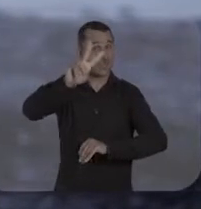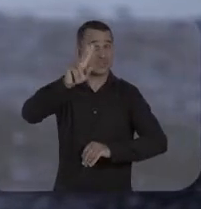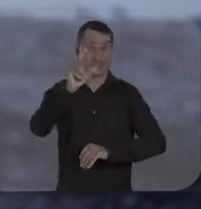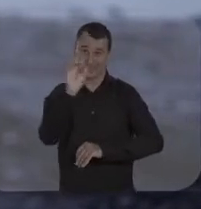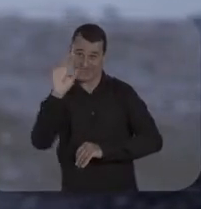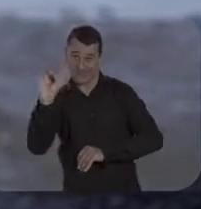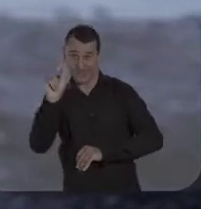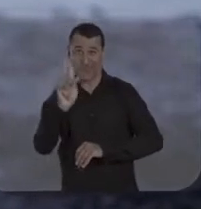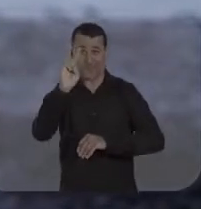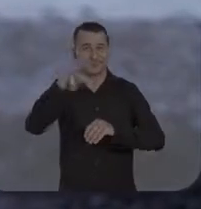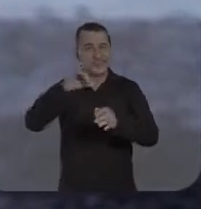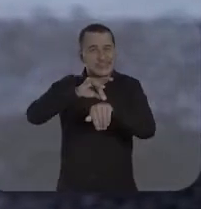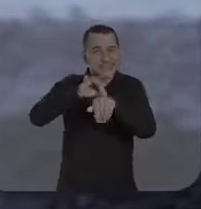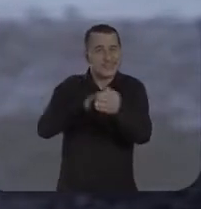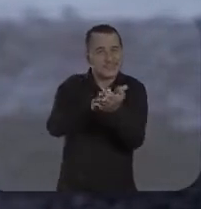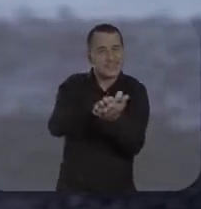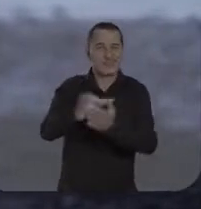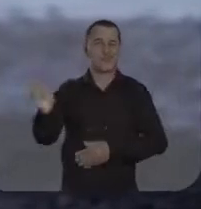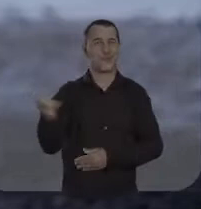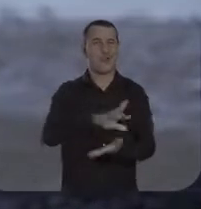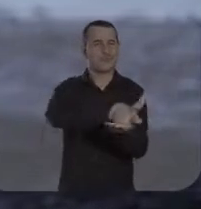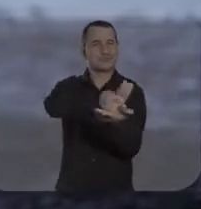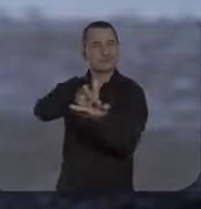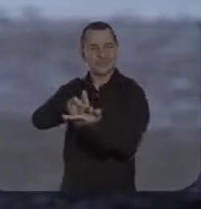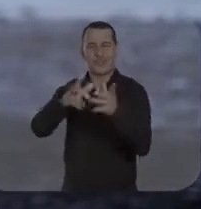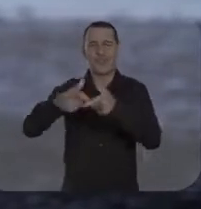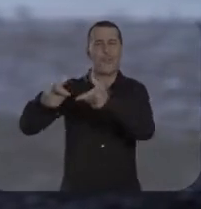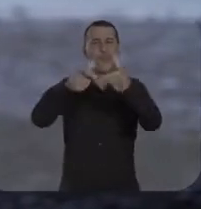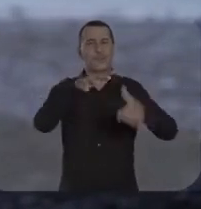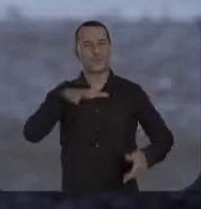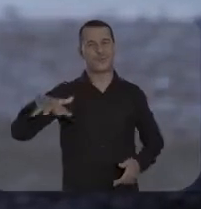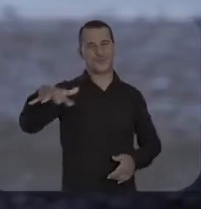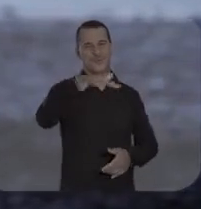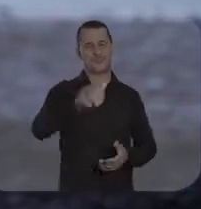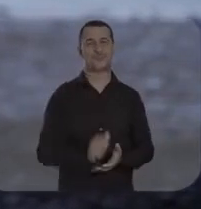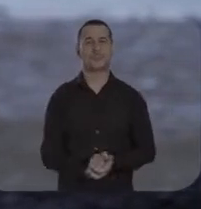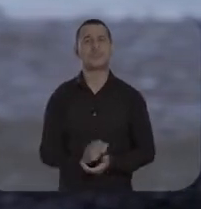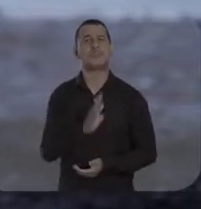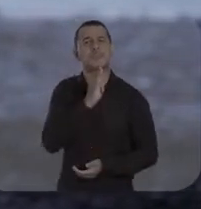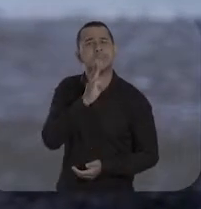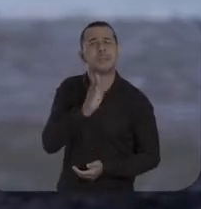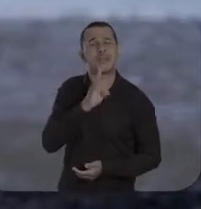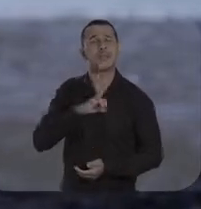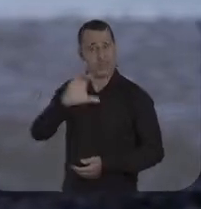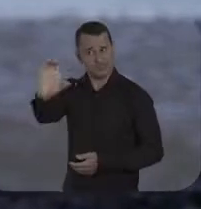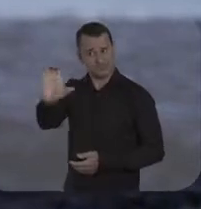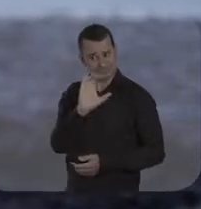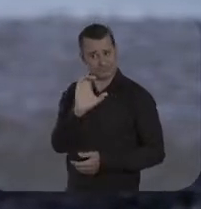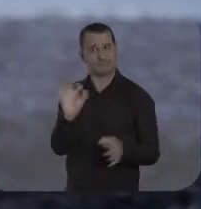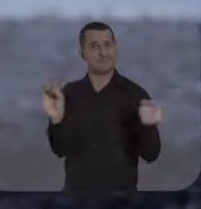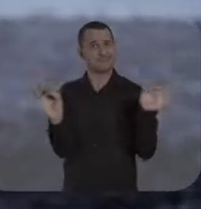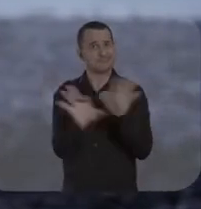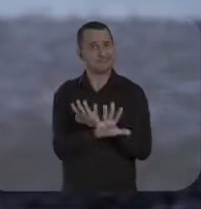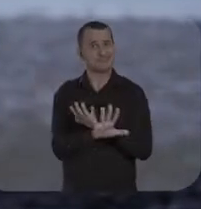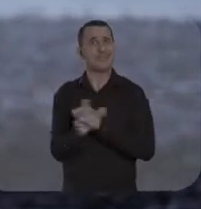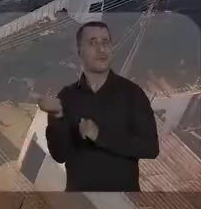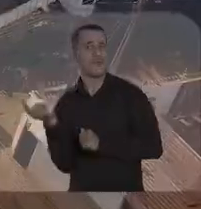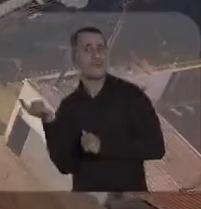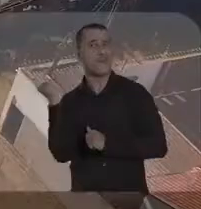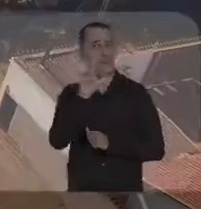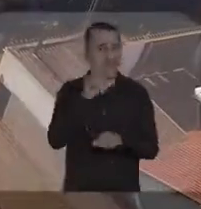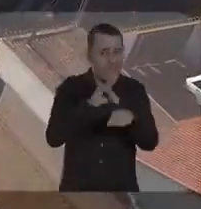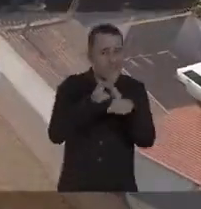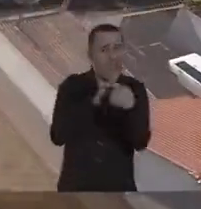iluminação de LED. Serão mais de 200 quilômetros de asfalto novo em todas as regiões.